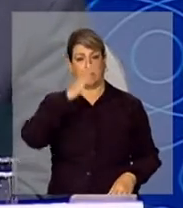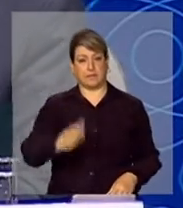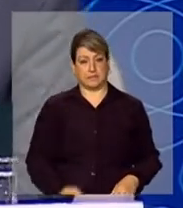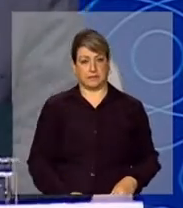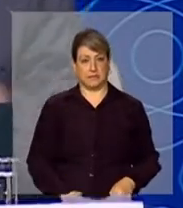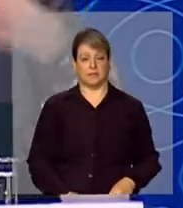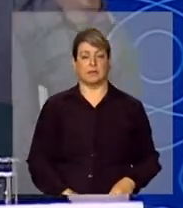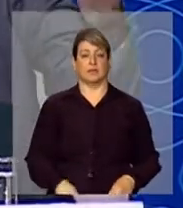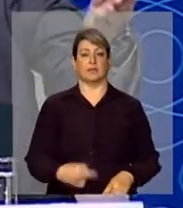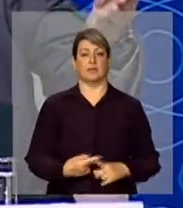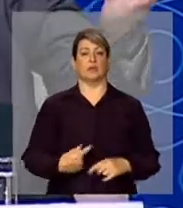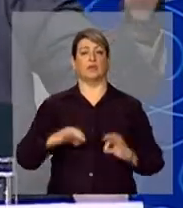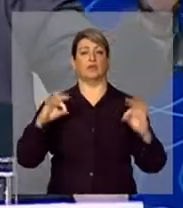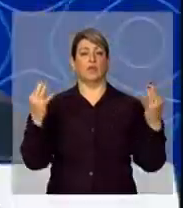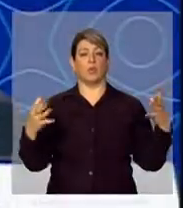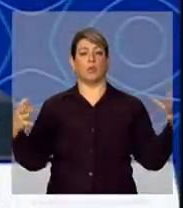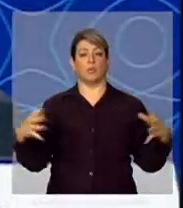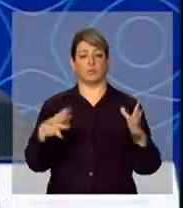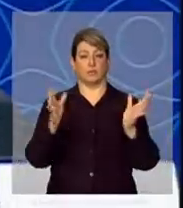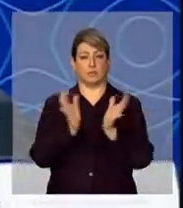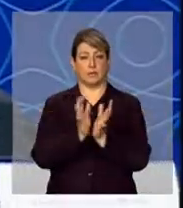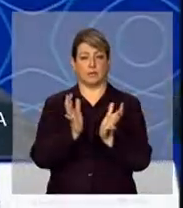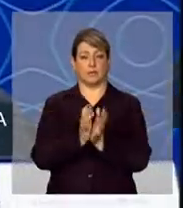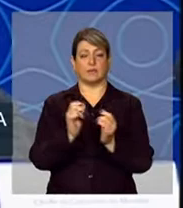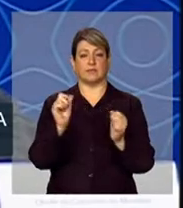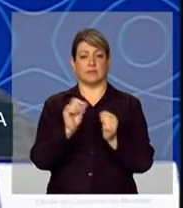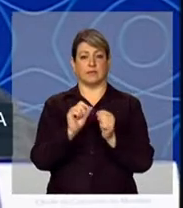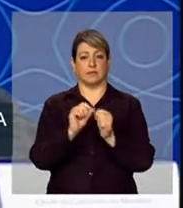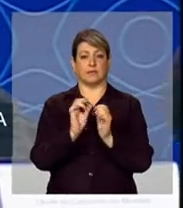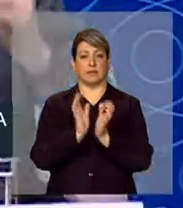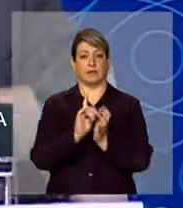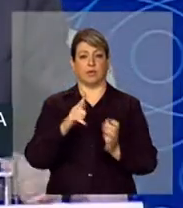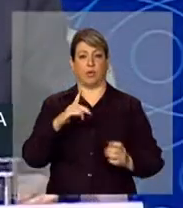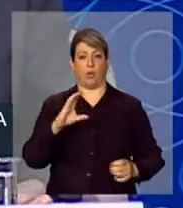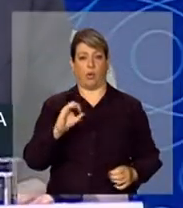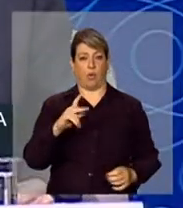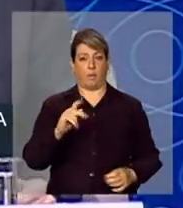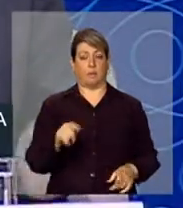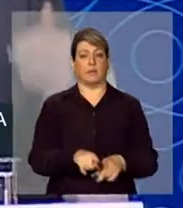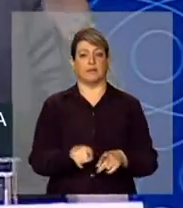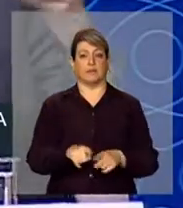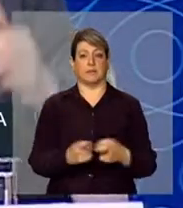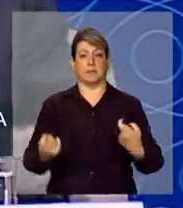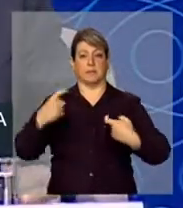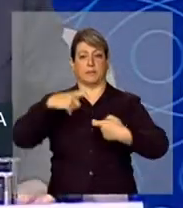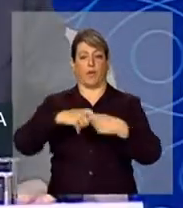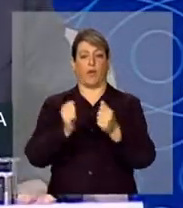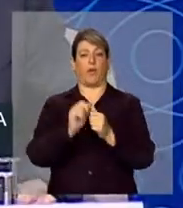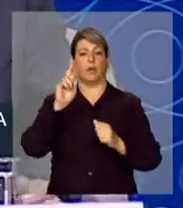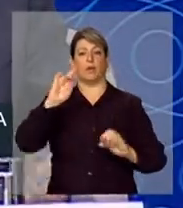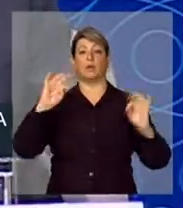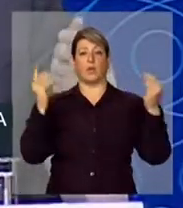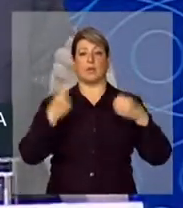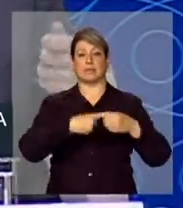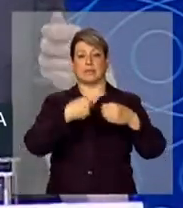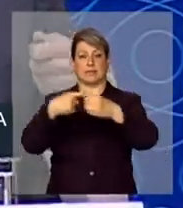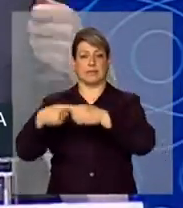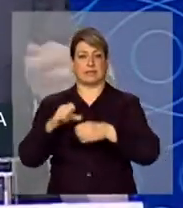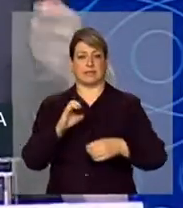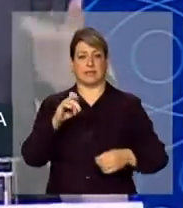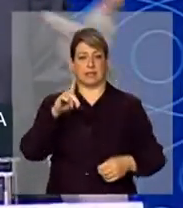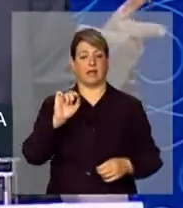a toda a equipe que integrou o grupo de trabalho montado pelo GECOPA e também a parceria com a representação de todas as cidades-sede que